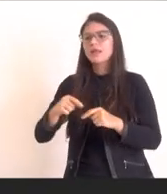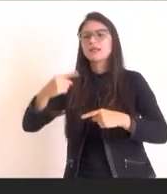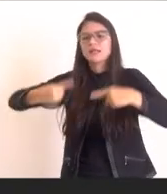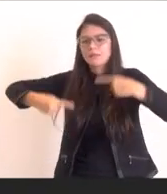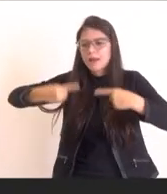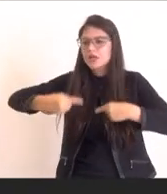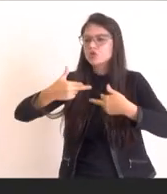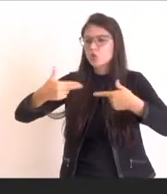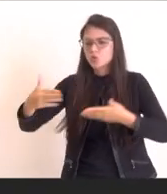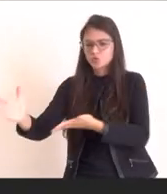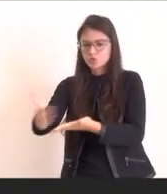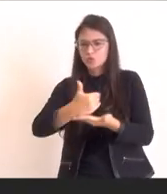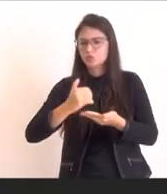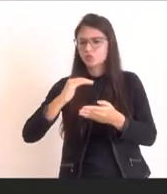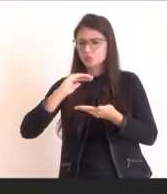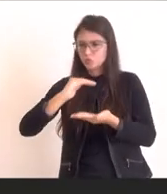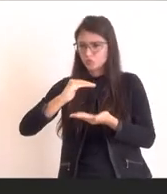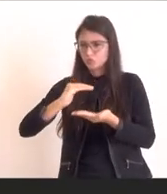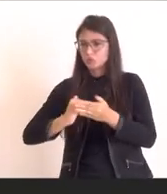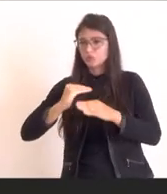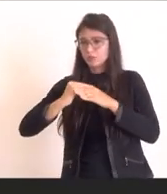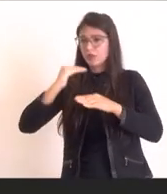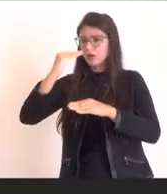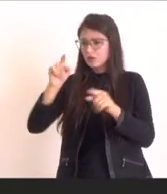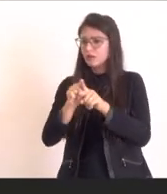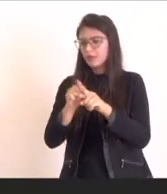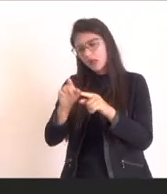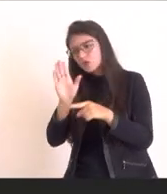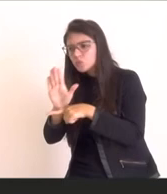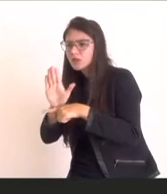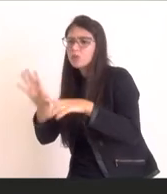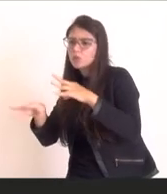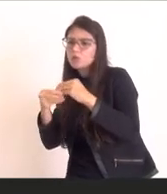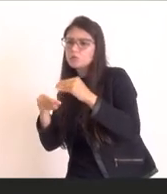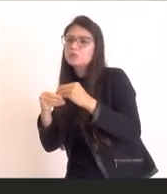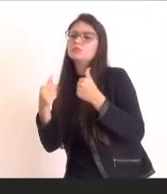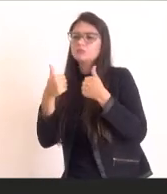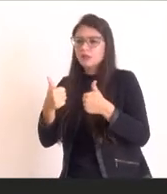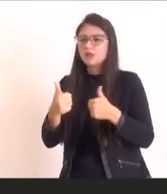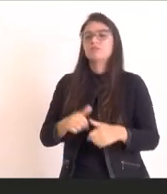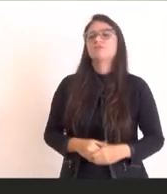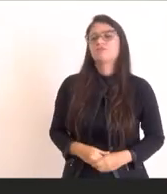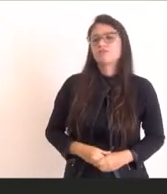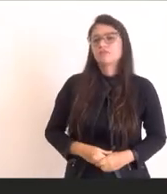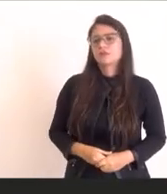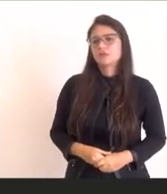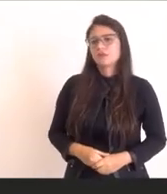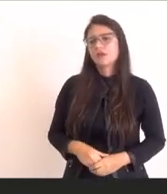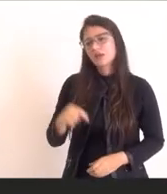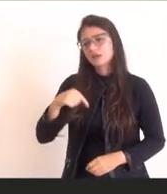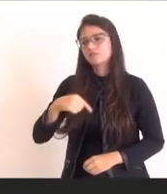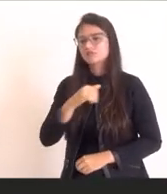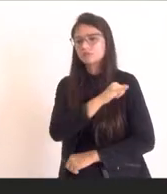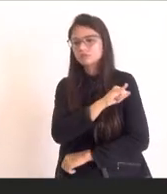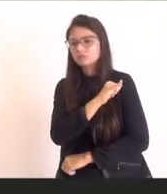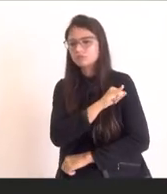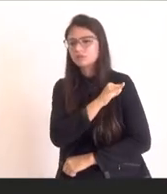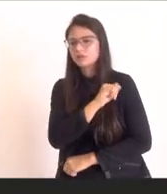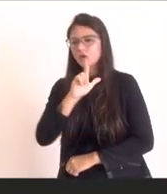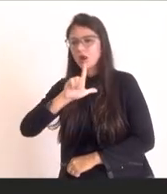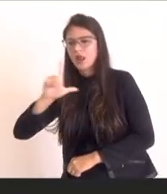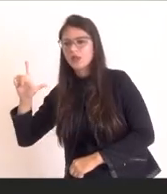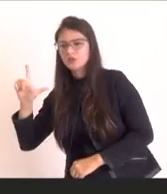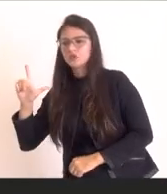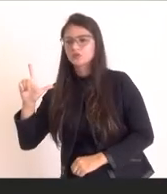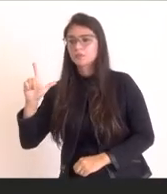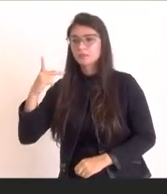Soberano, que soma forças em prol do desenvolvimento integrado do leste fluminense. Esse leste fluminense que teve um